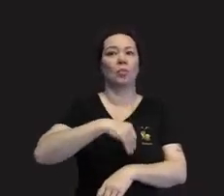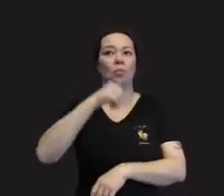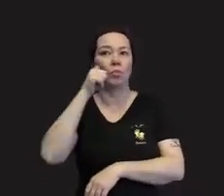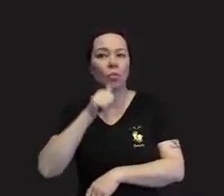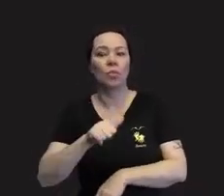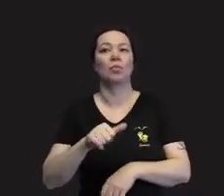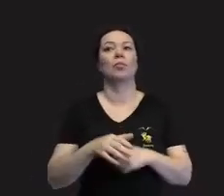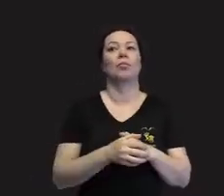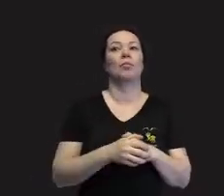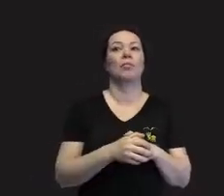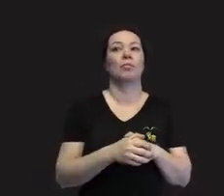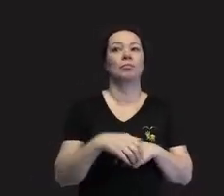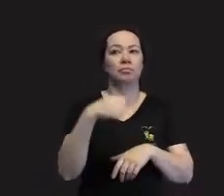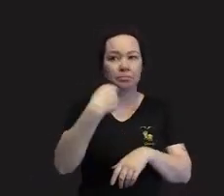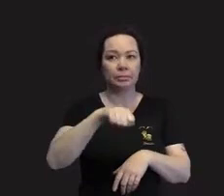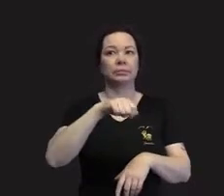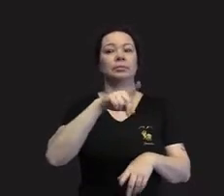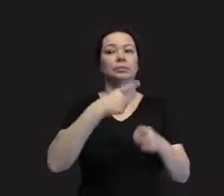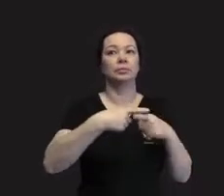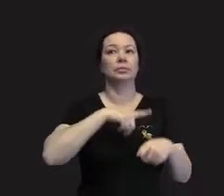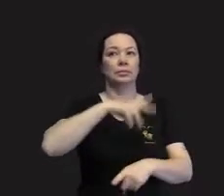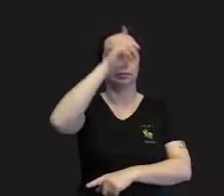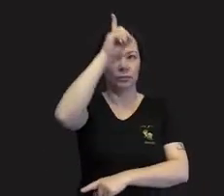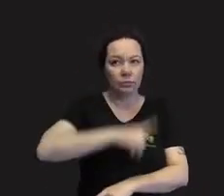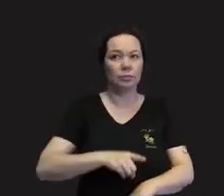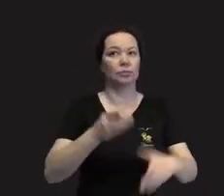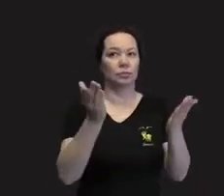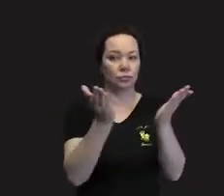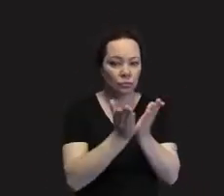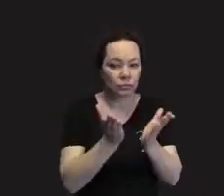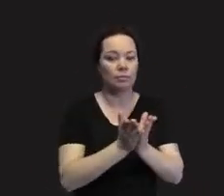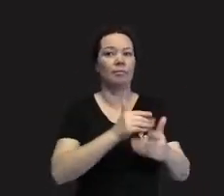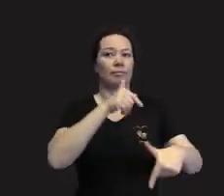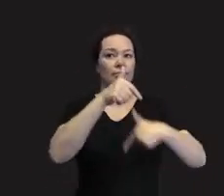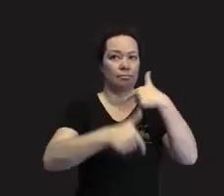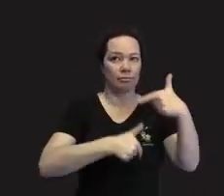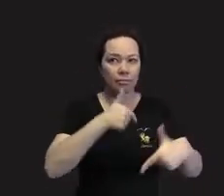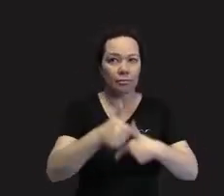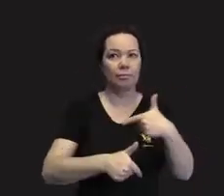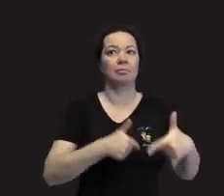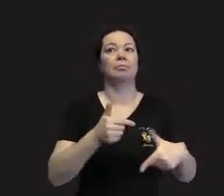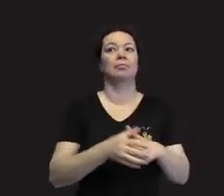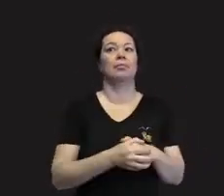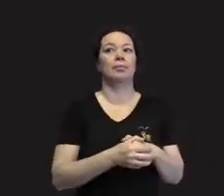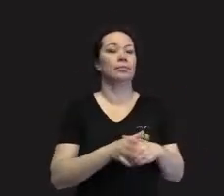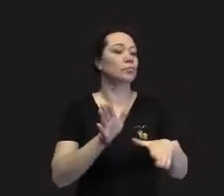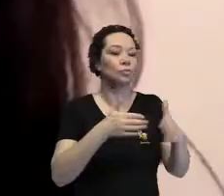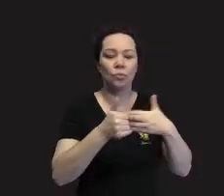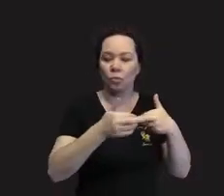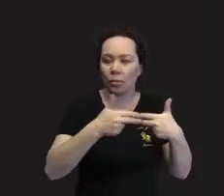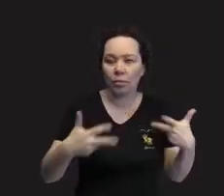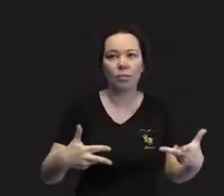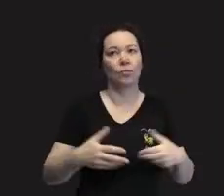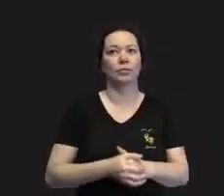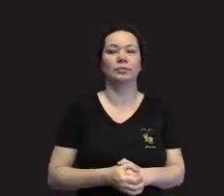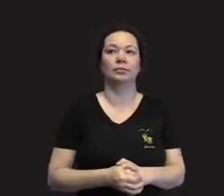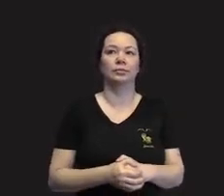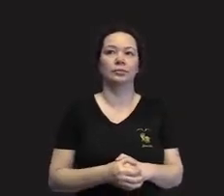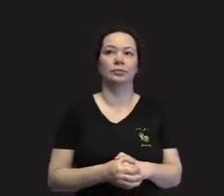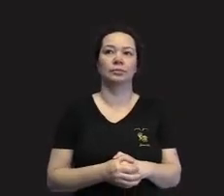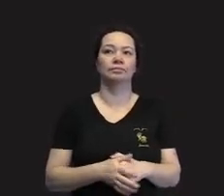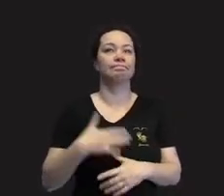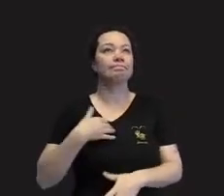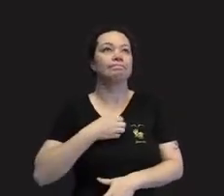e eles têm direito de estudar, de trabalhar, e de qualquer coisa. Eu me sinto